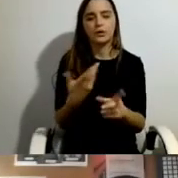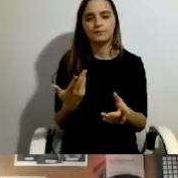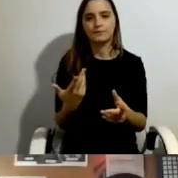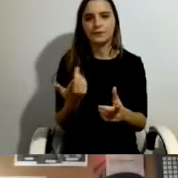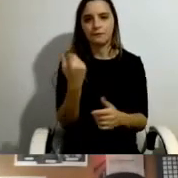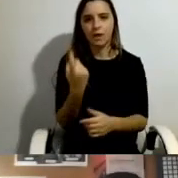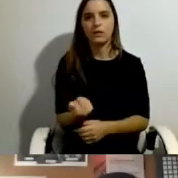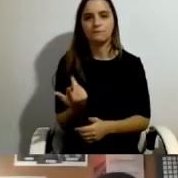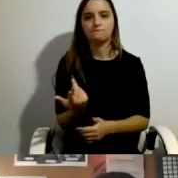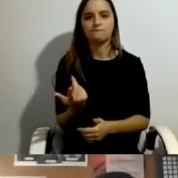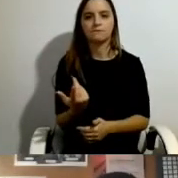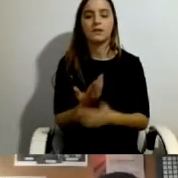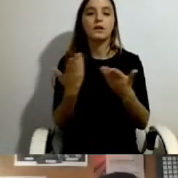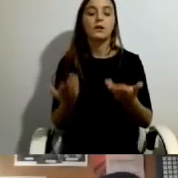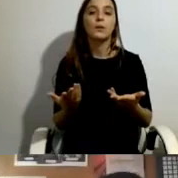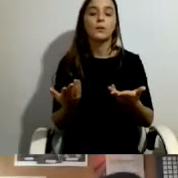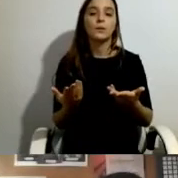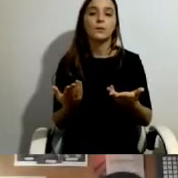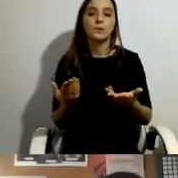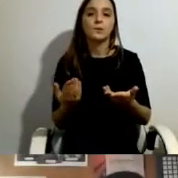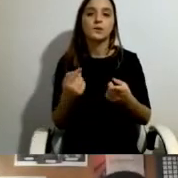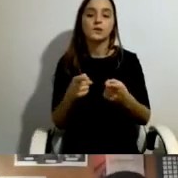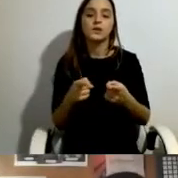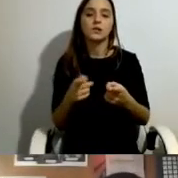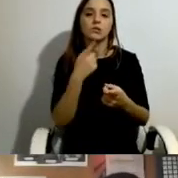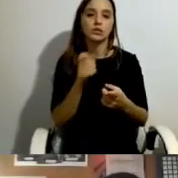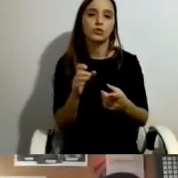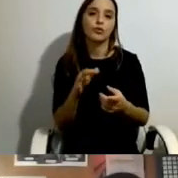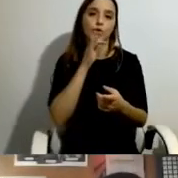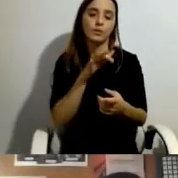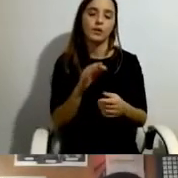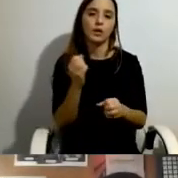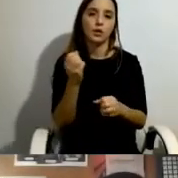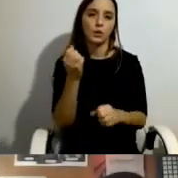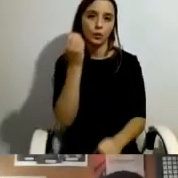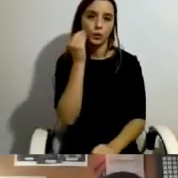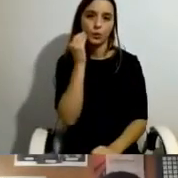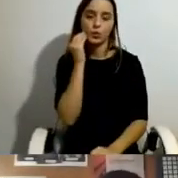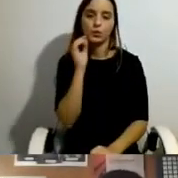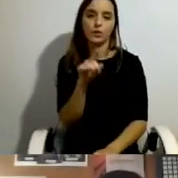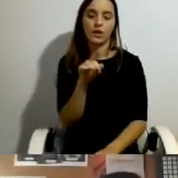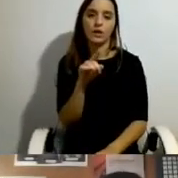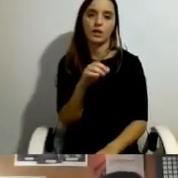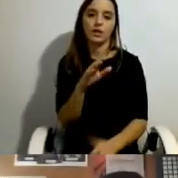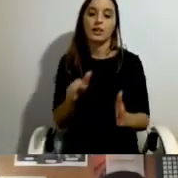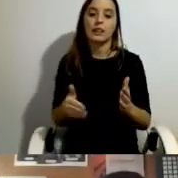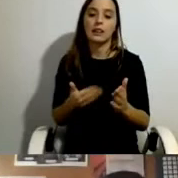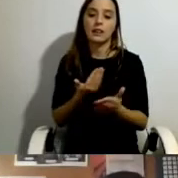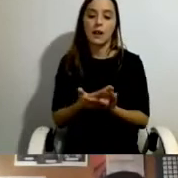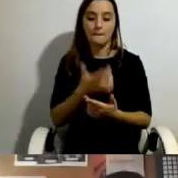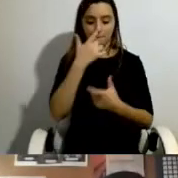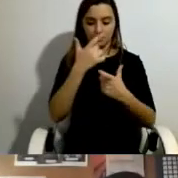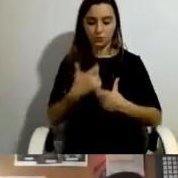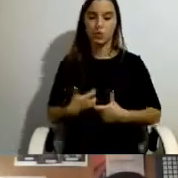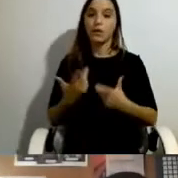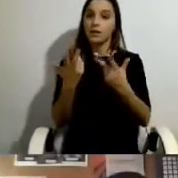E, portanto, aqui a questão, aqui a questão da família e como é que isto permite libertar o próprio dos laços familiares, mas